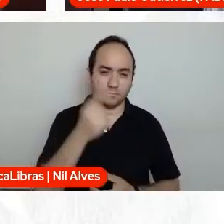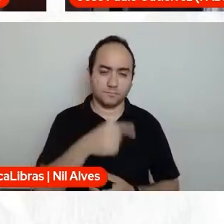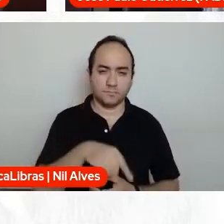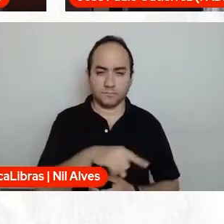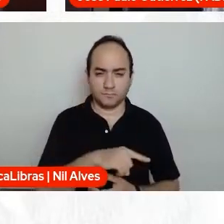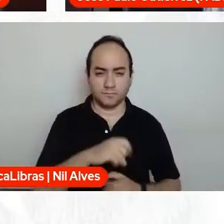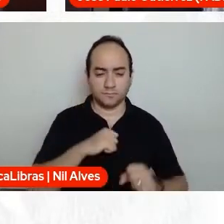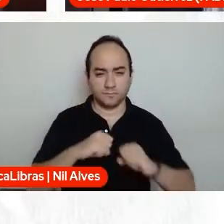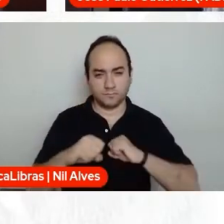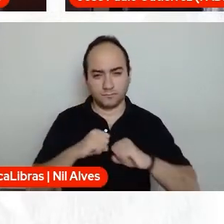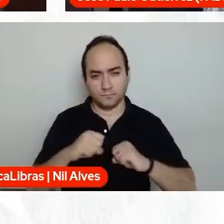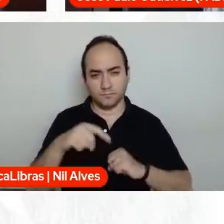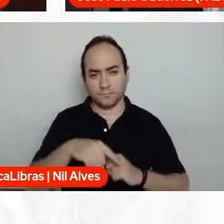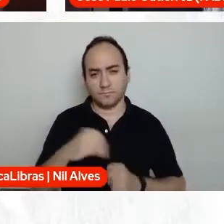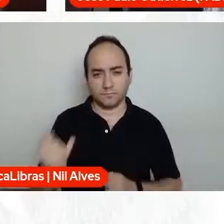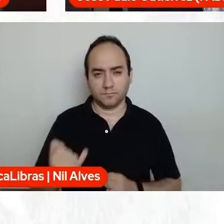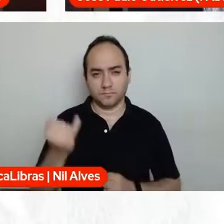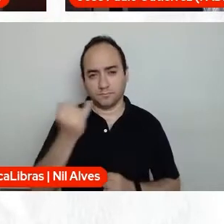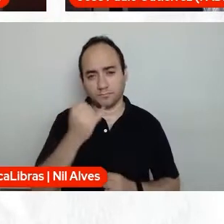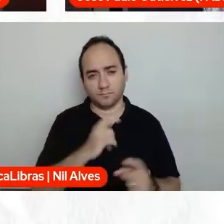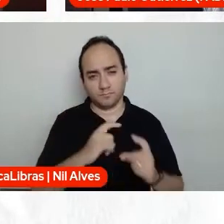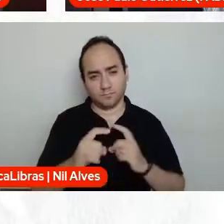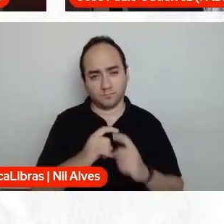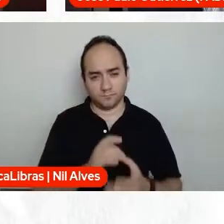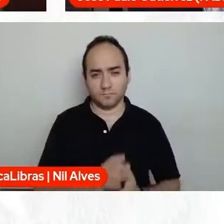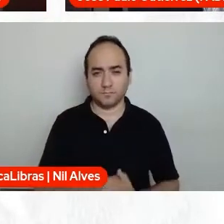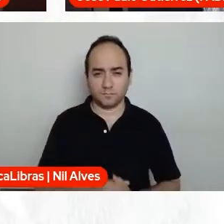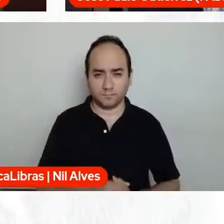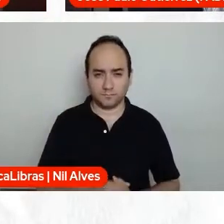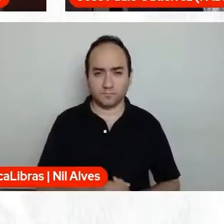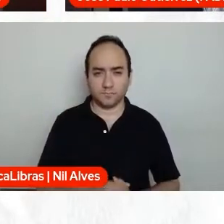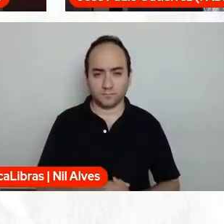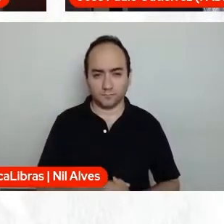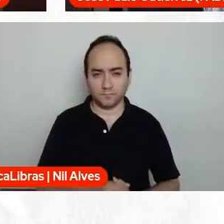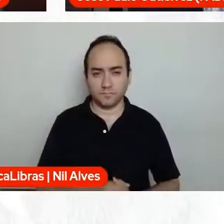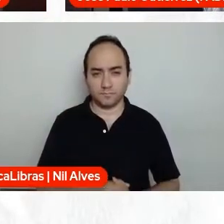né? O debate é fundamental, o diálogo. Constante.